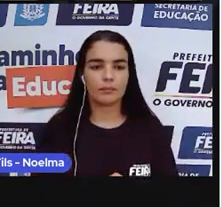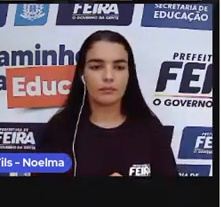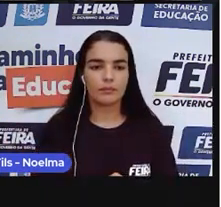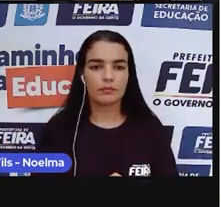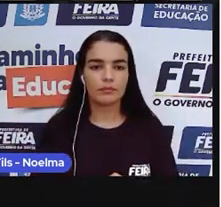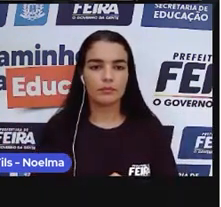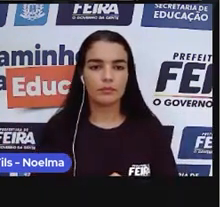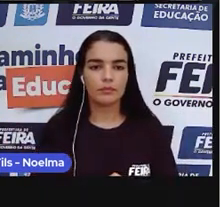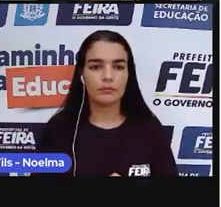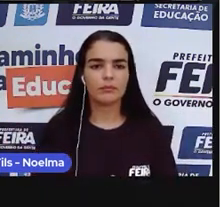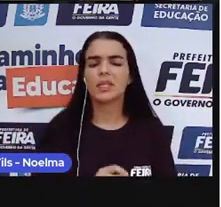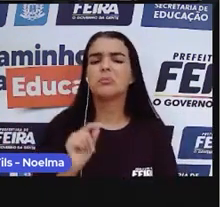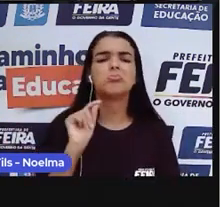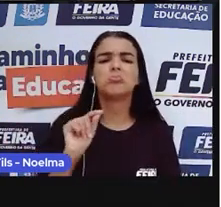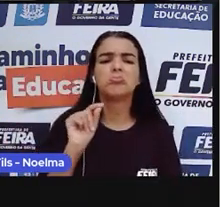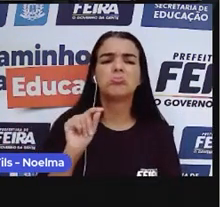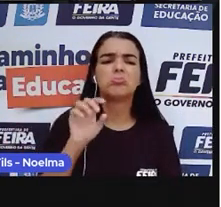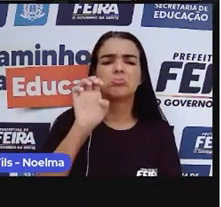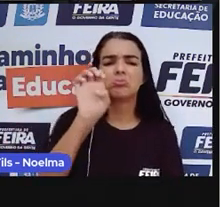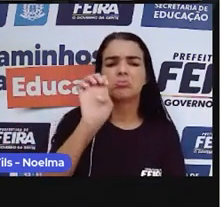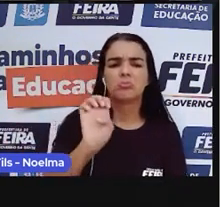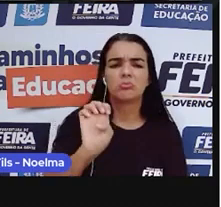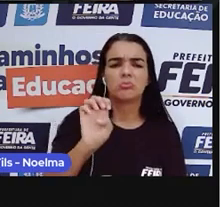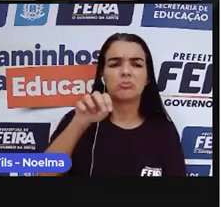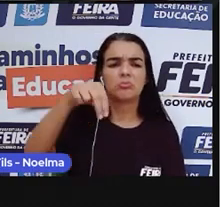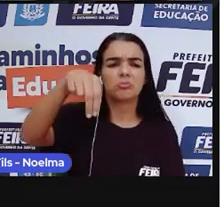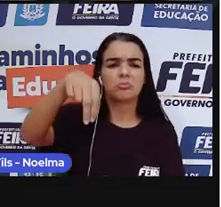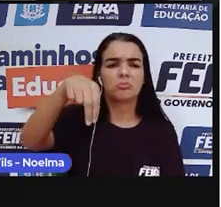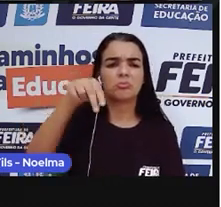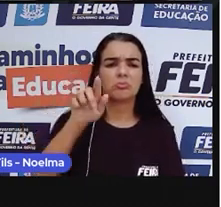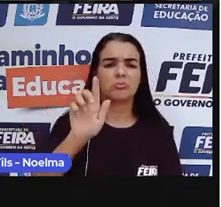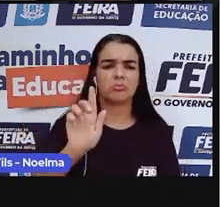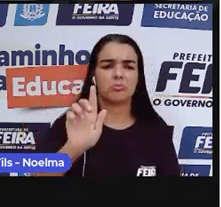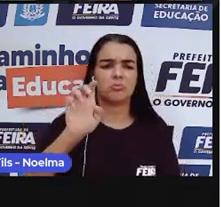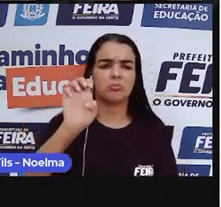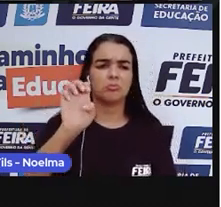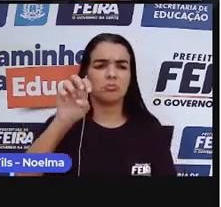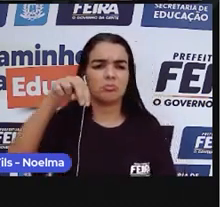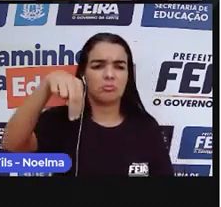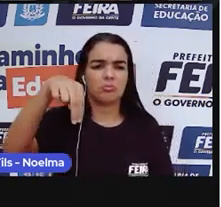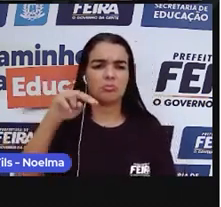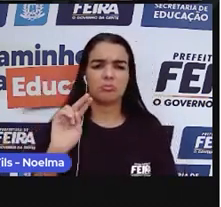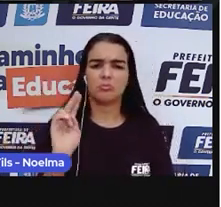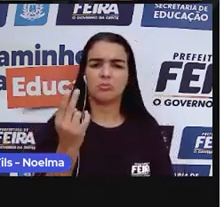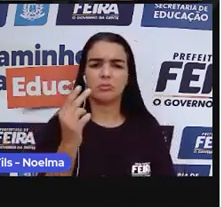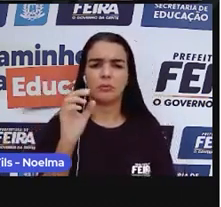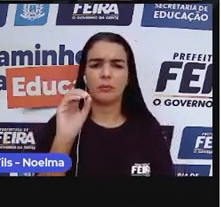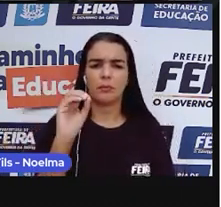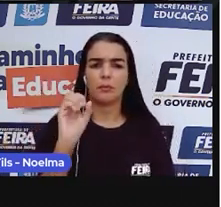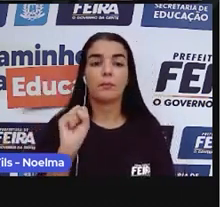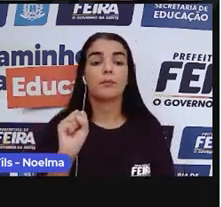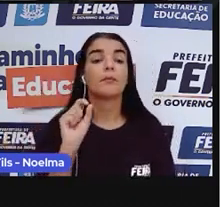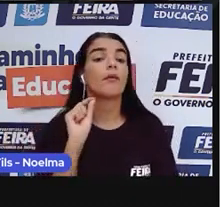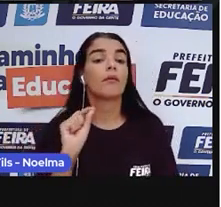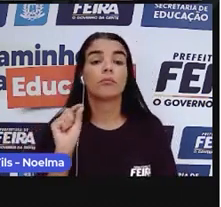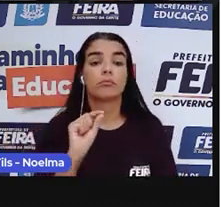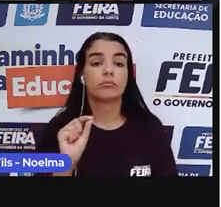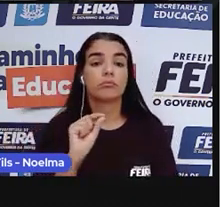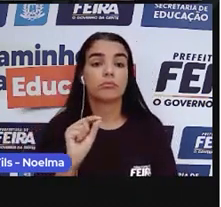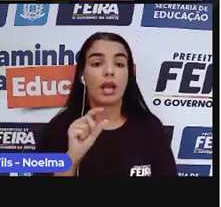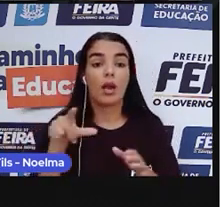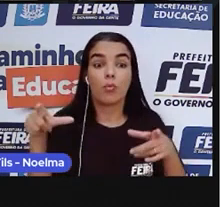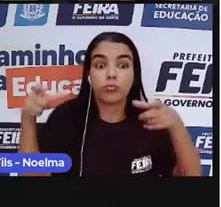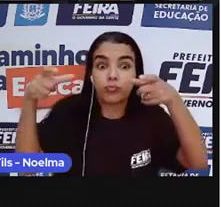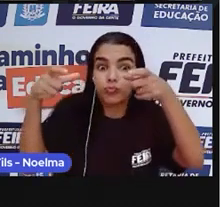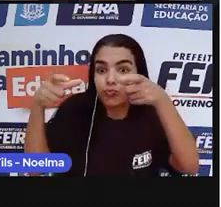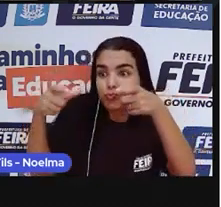E os engenhos? O posto mais elevado na complexa sociedade açucareira cabia